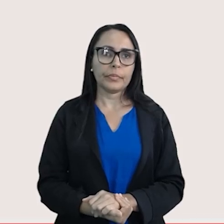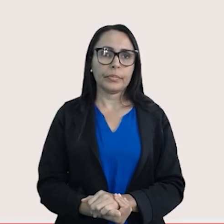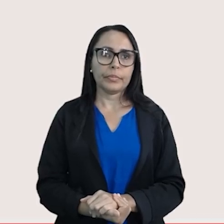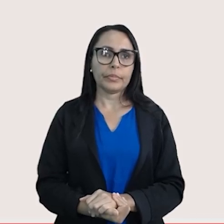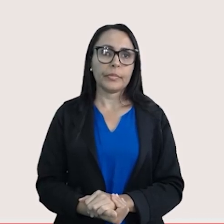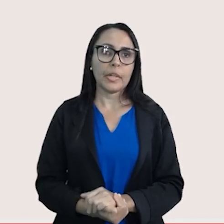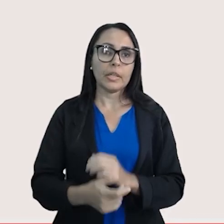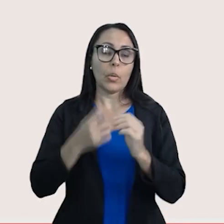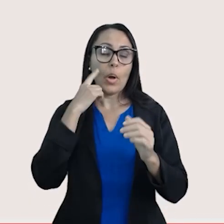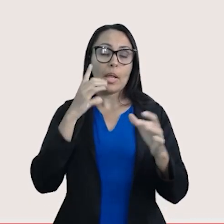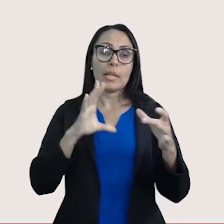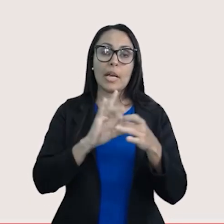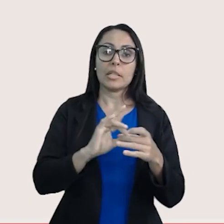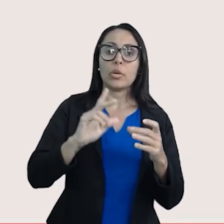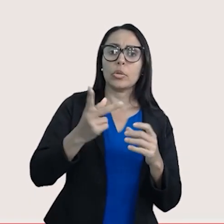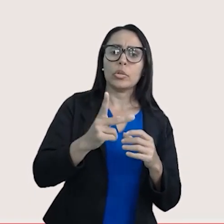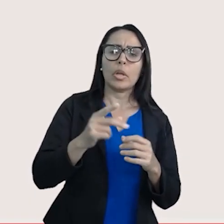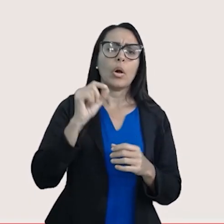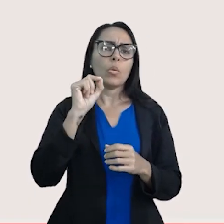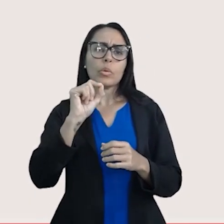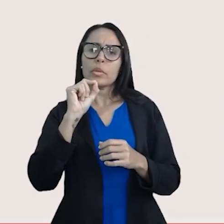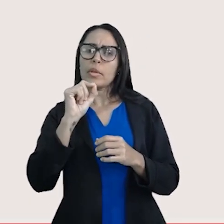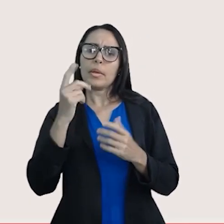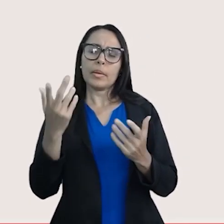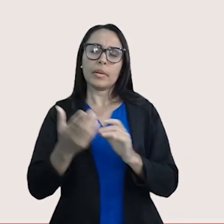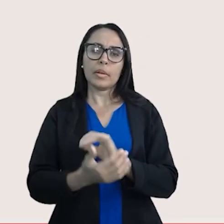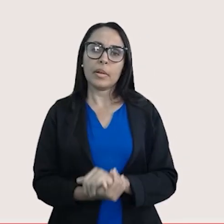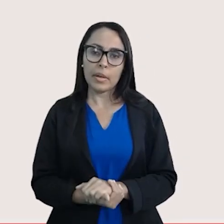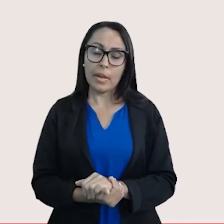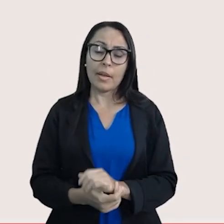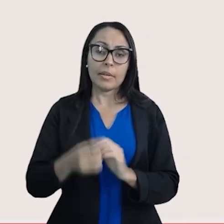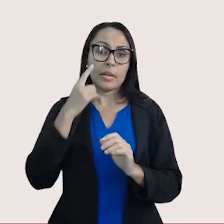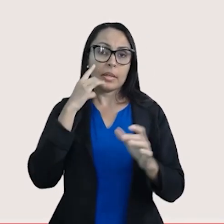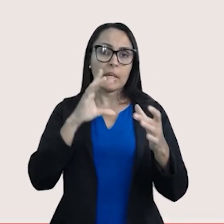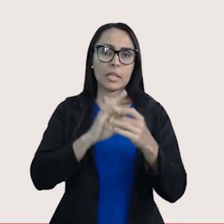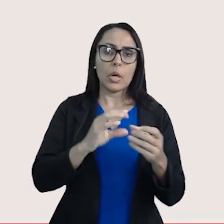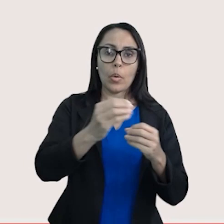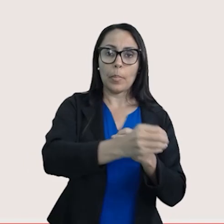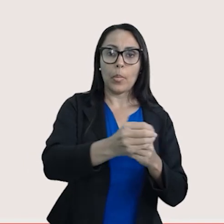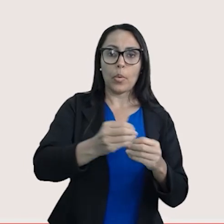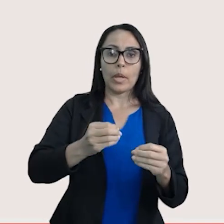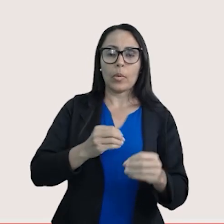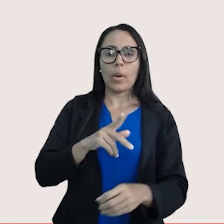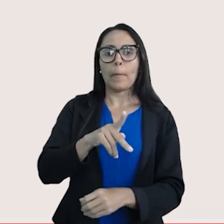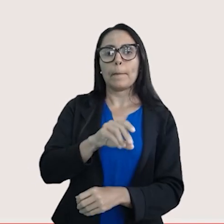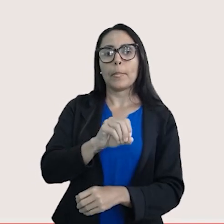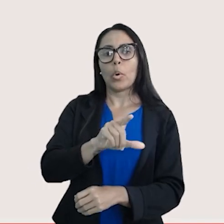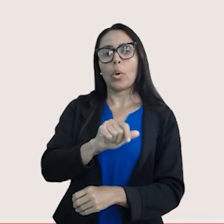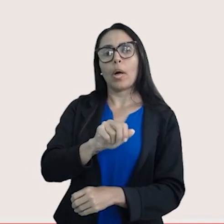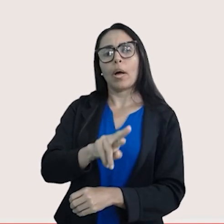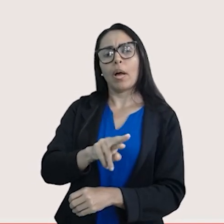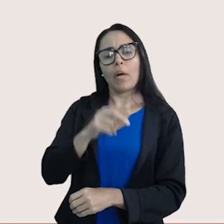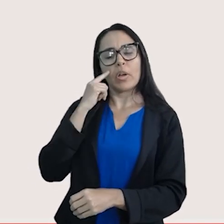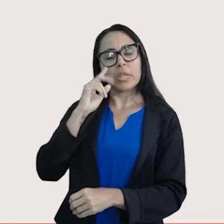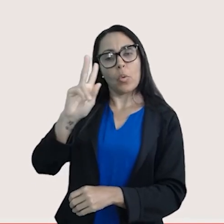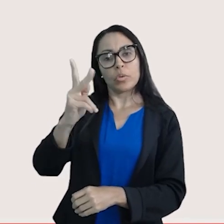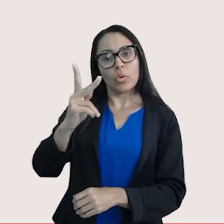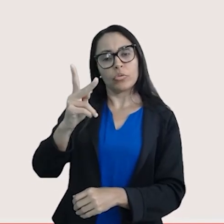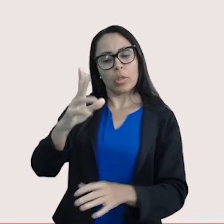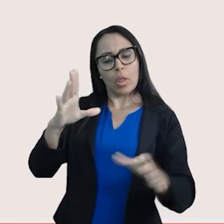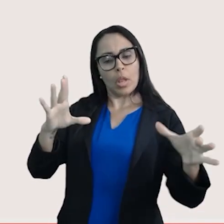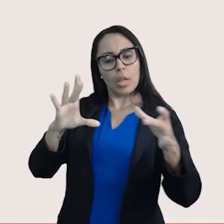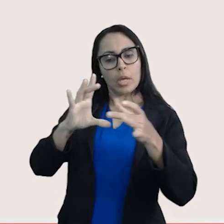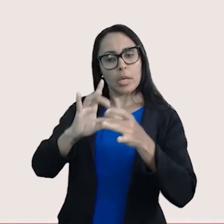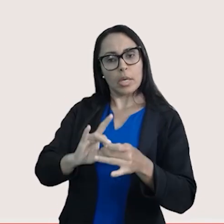Então, a ligação de hidrogênio, amigão, o que é a ligação de hidrogênio? A ligação de hidrogênio é uma molécula polar que vai ter o hidrogênio